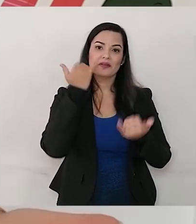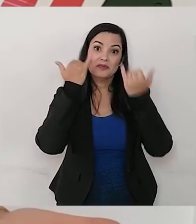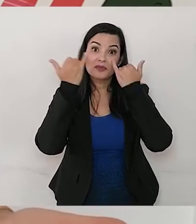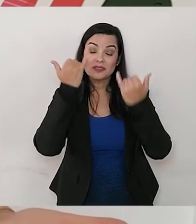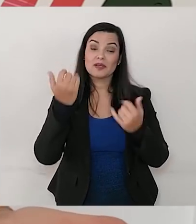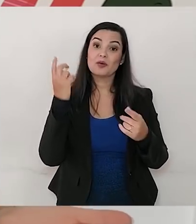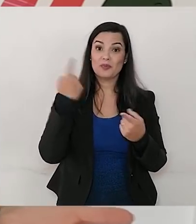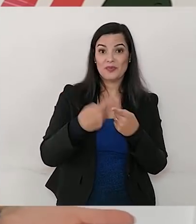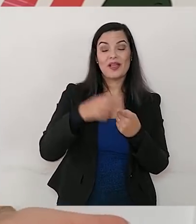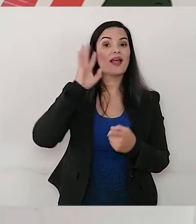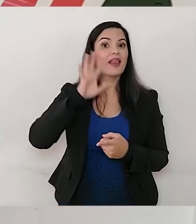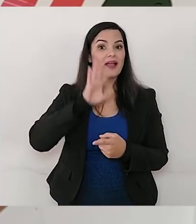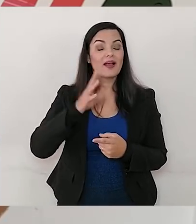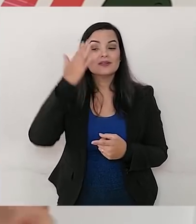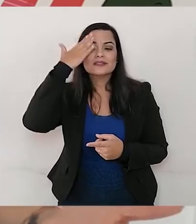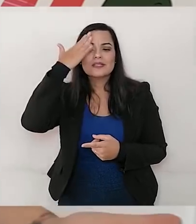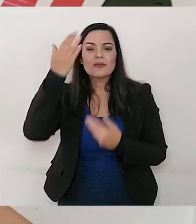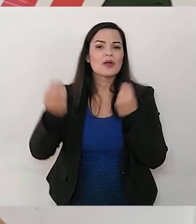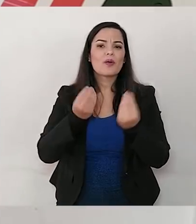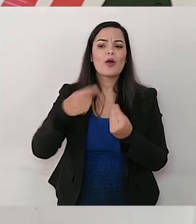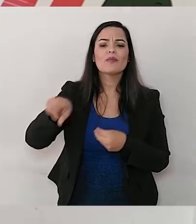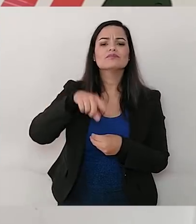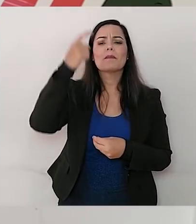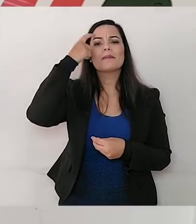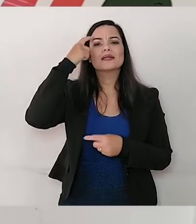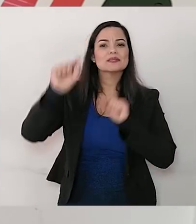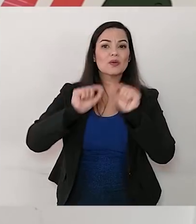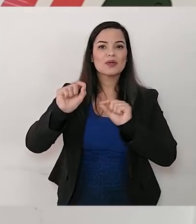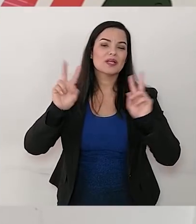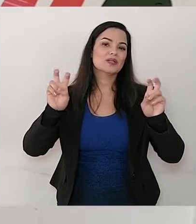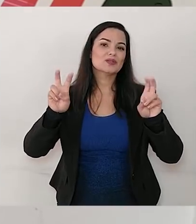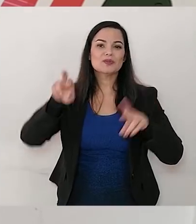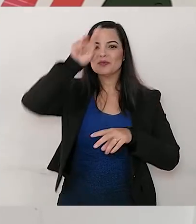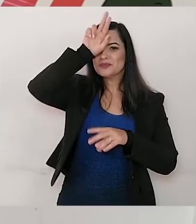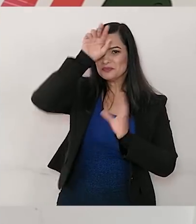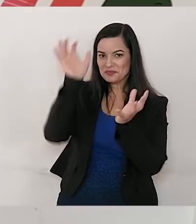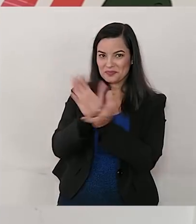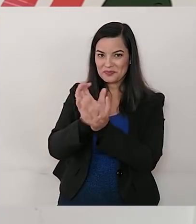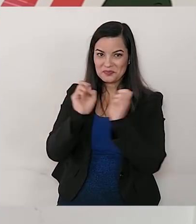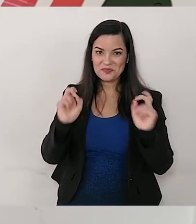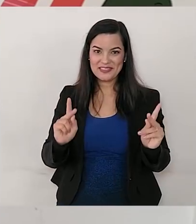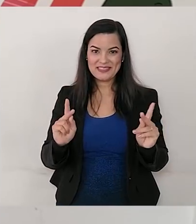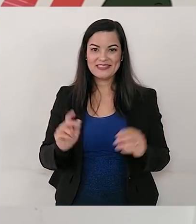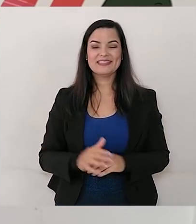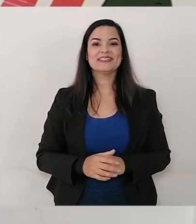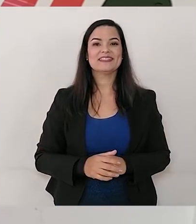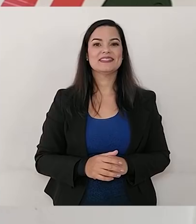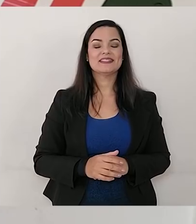legal saber o que elas pensam a respeito desse universo tão grande que nós temos com relação aos insetos, tá bom?